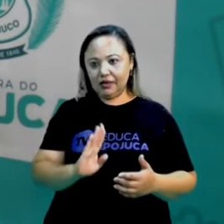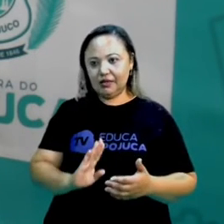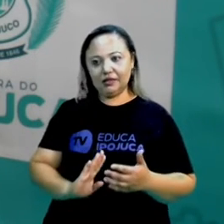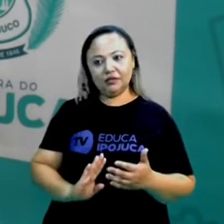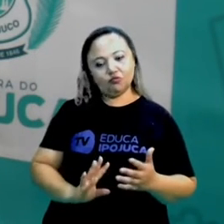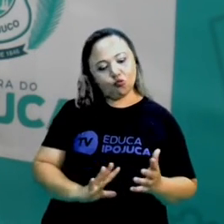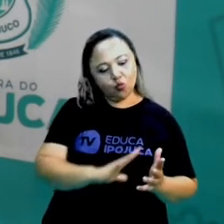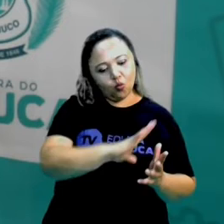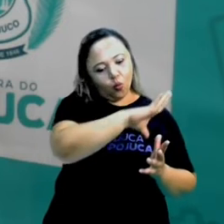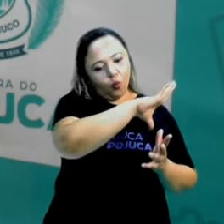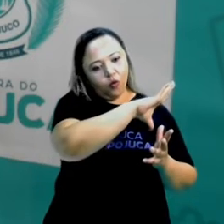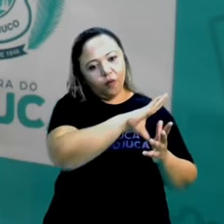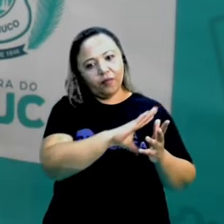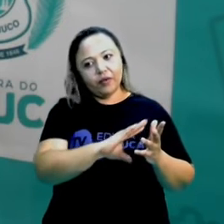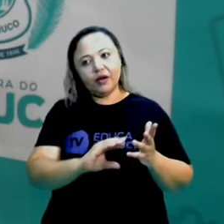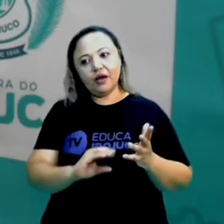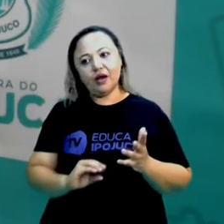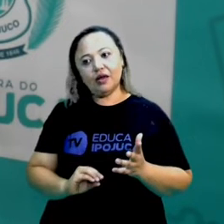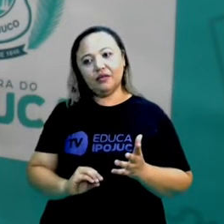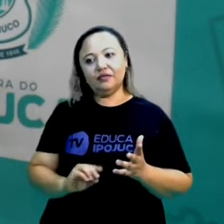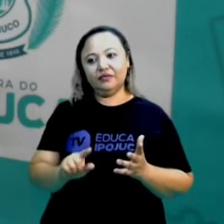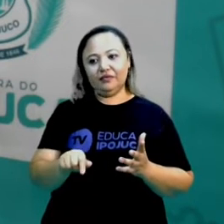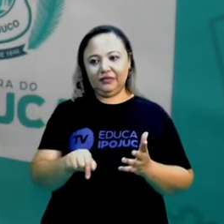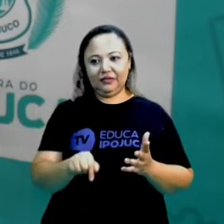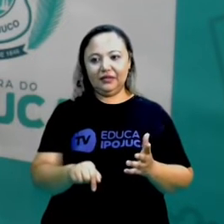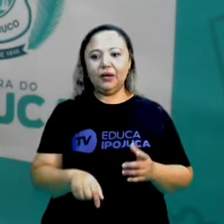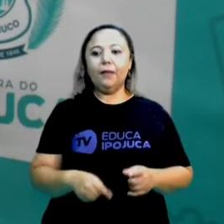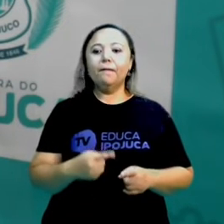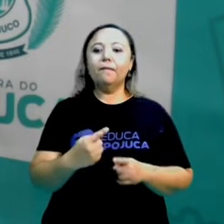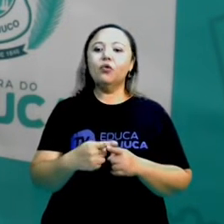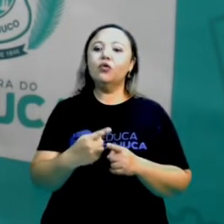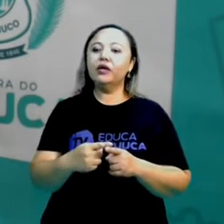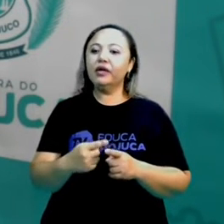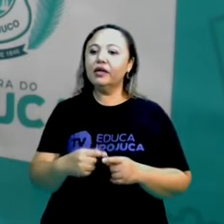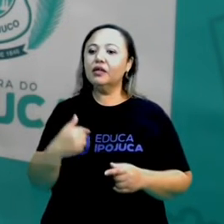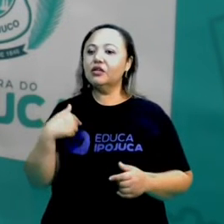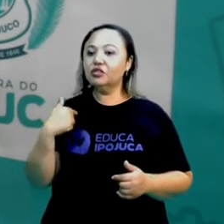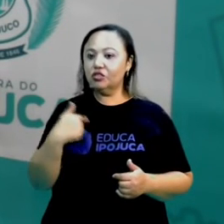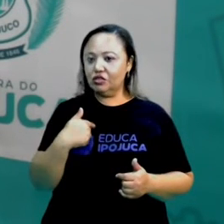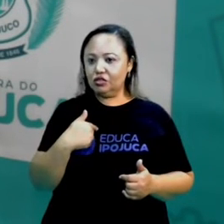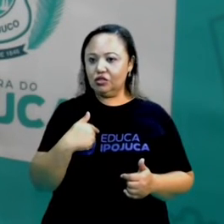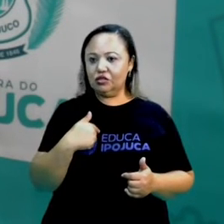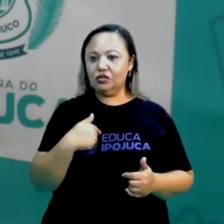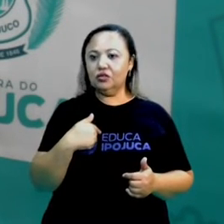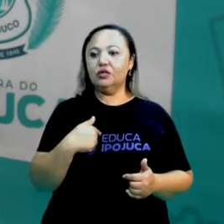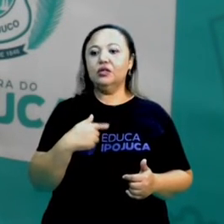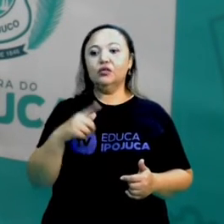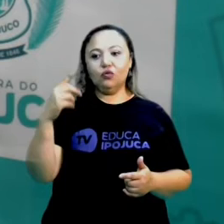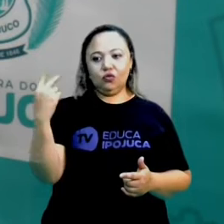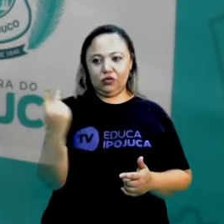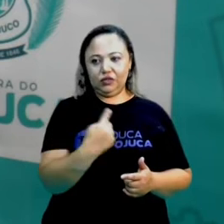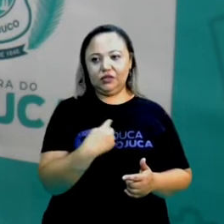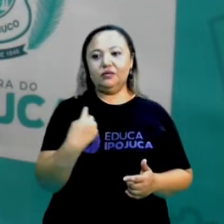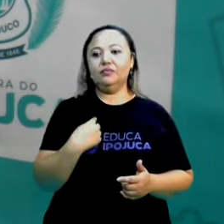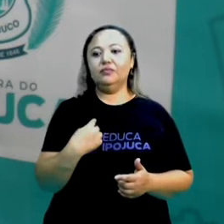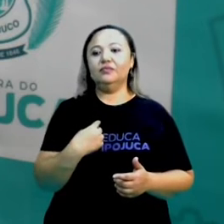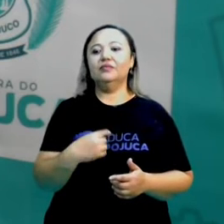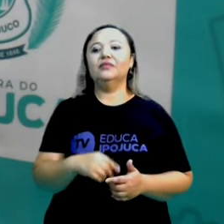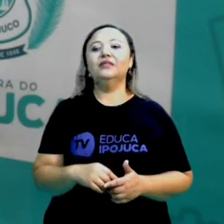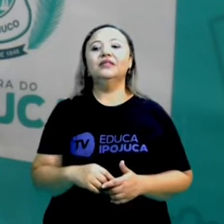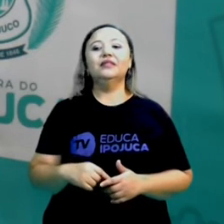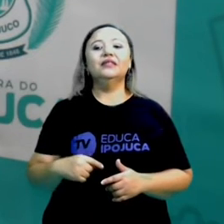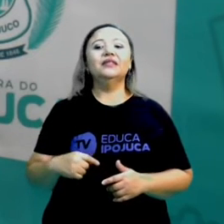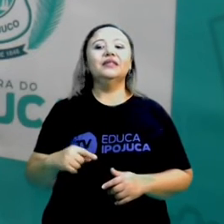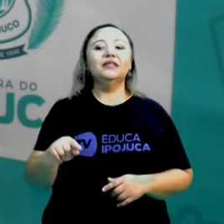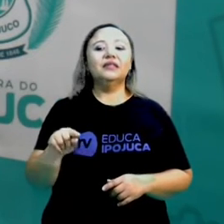Por que, Tia Gil, foi trazido para a nossa cultura? Porque somos, fomos gerados, né, através de